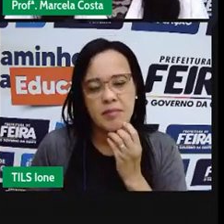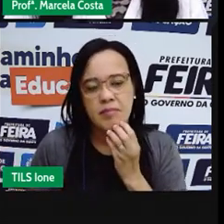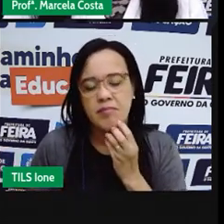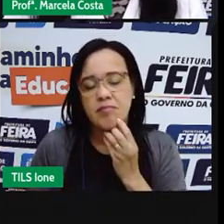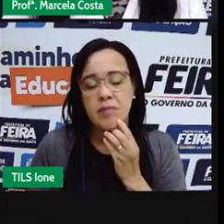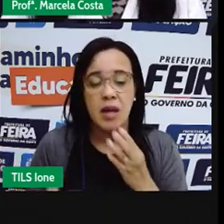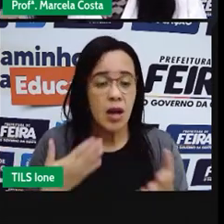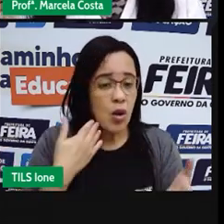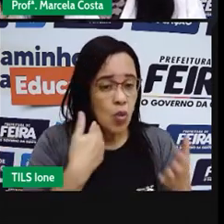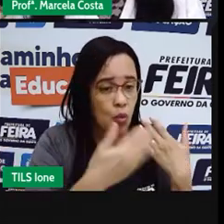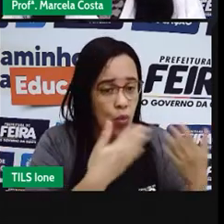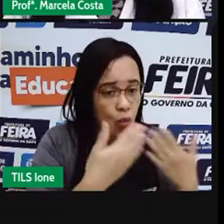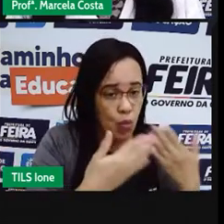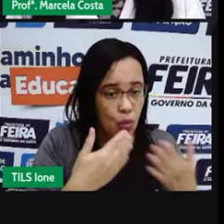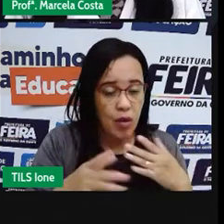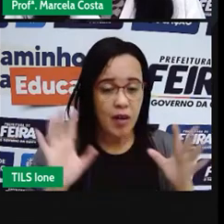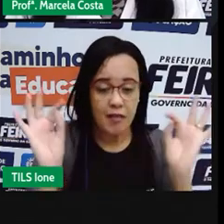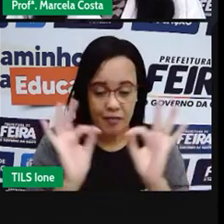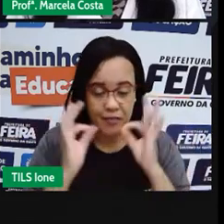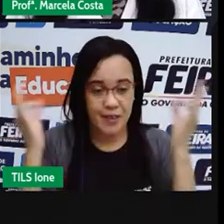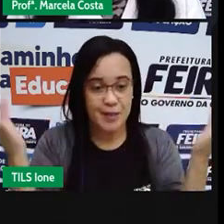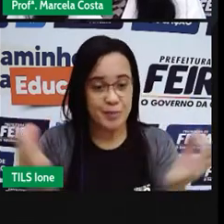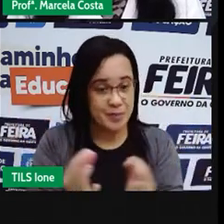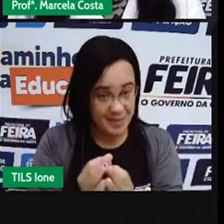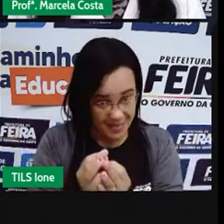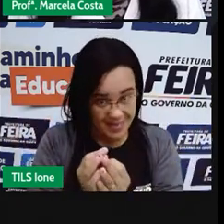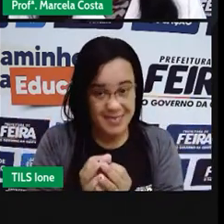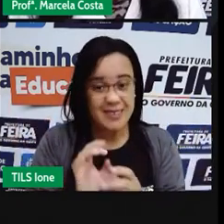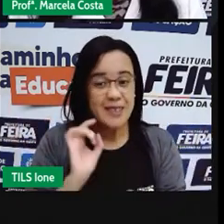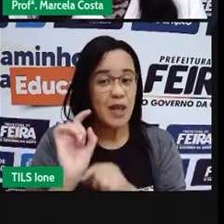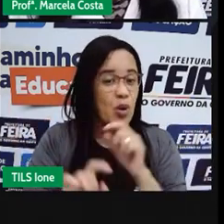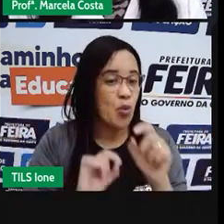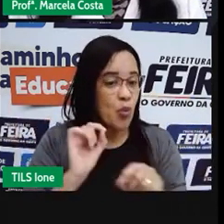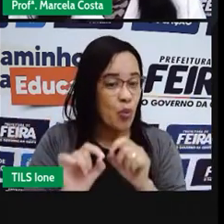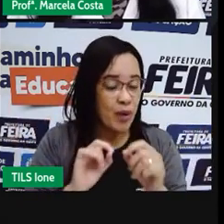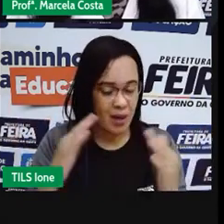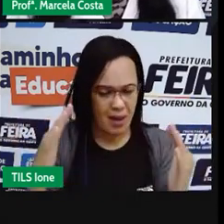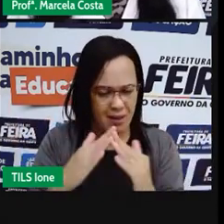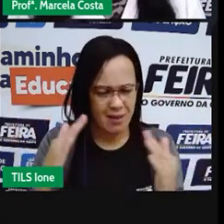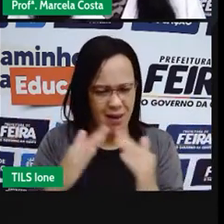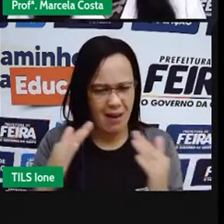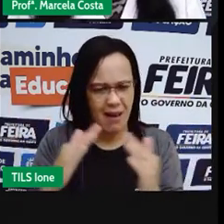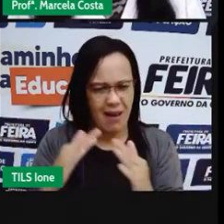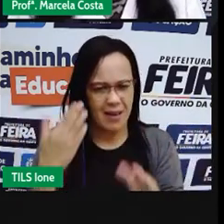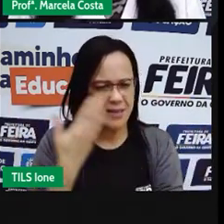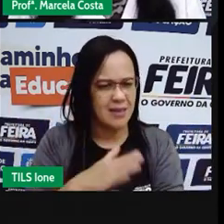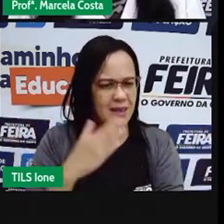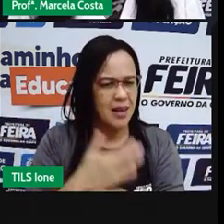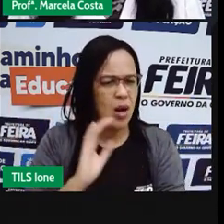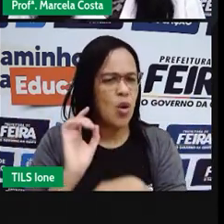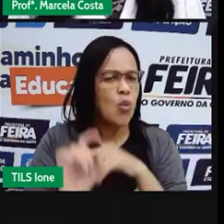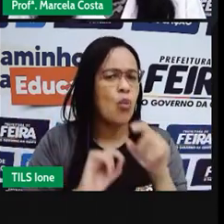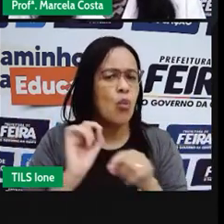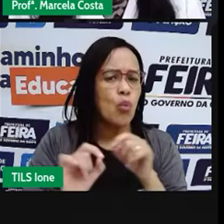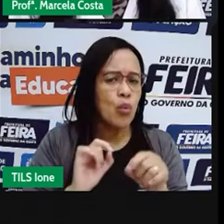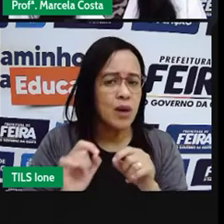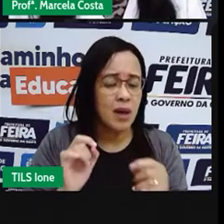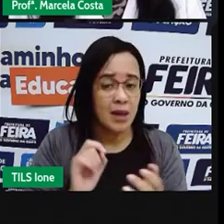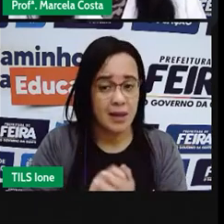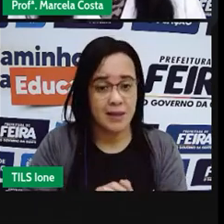familiares sobre as atividades que você pratica. E, aí, você vai escrever no caderno a situação